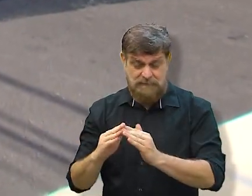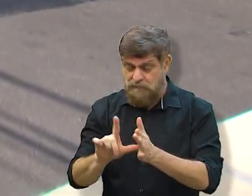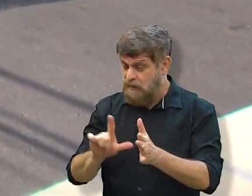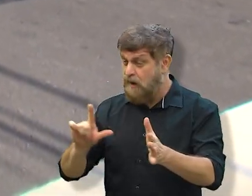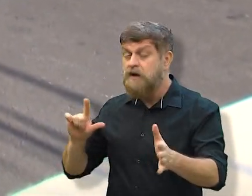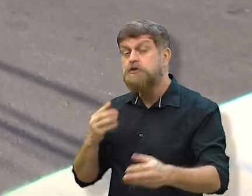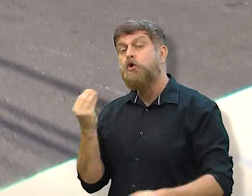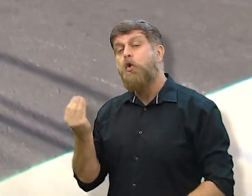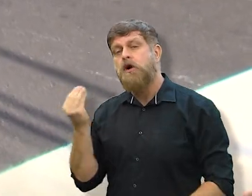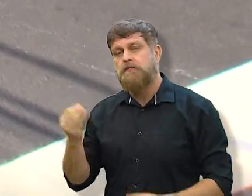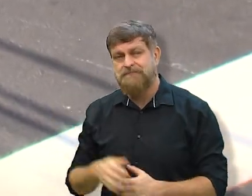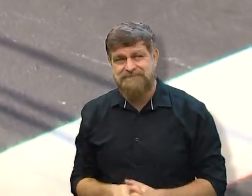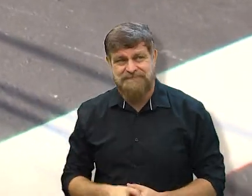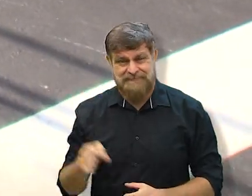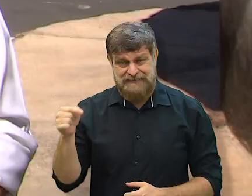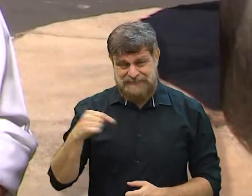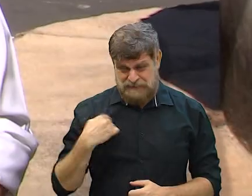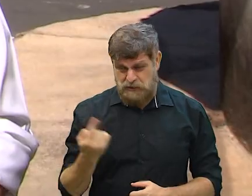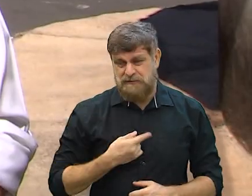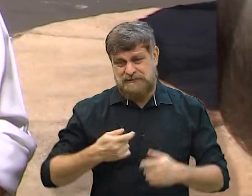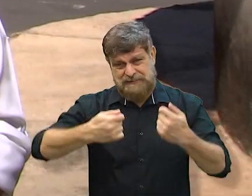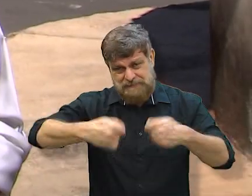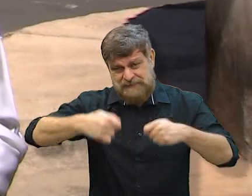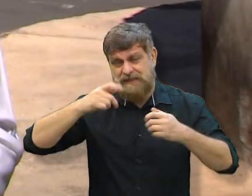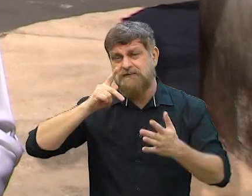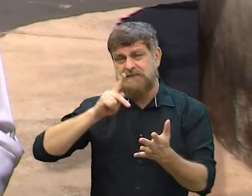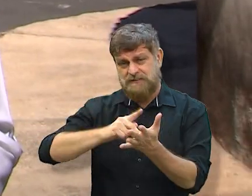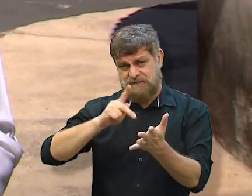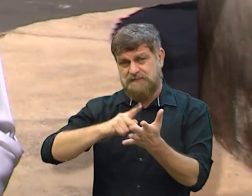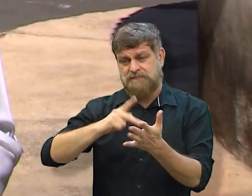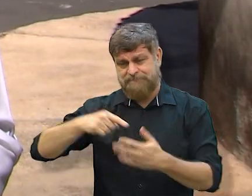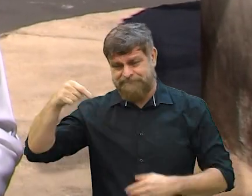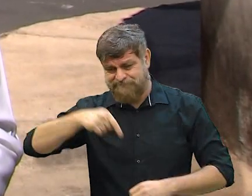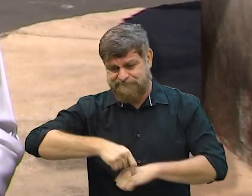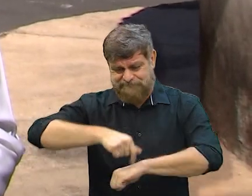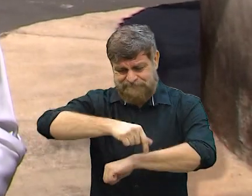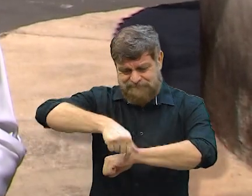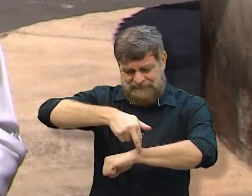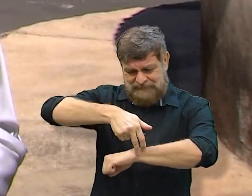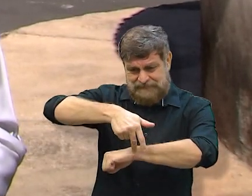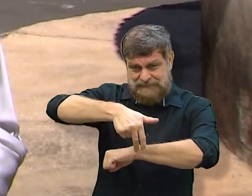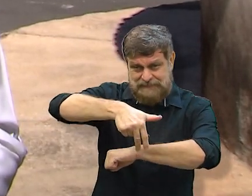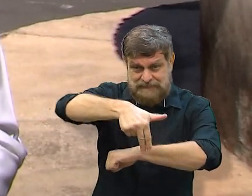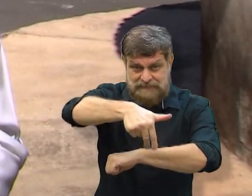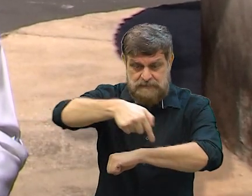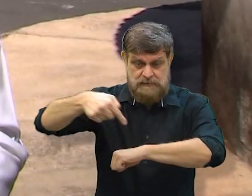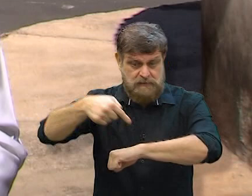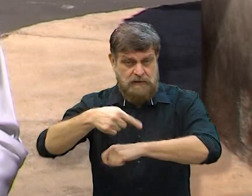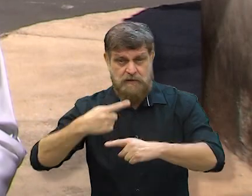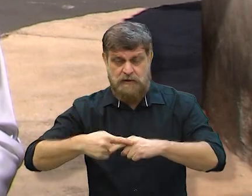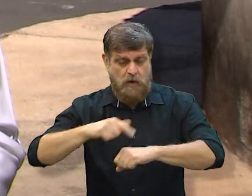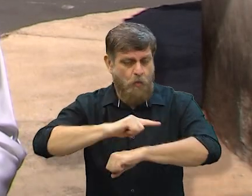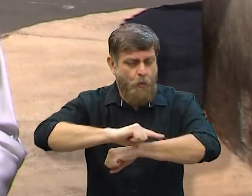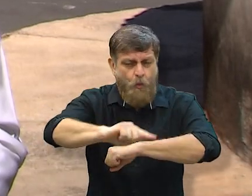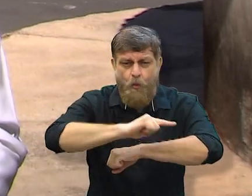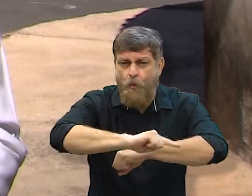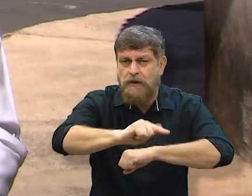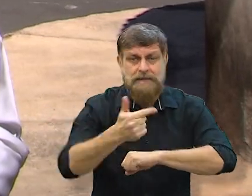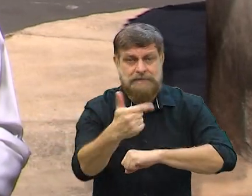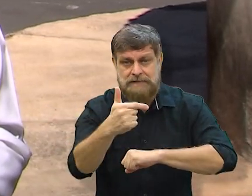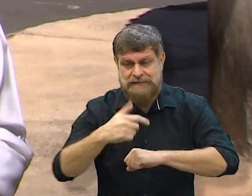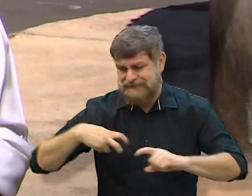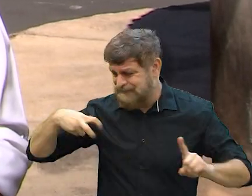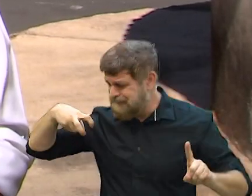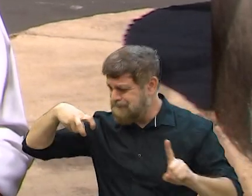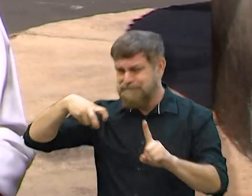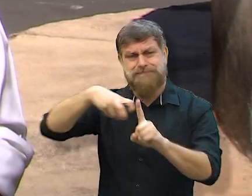conta como era antes da sinalização. Estávamos precisando mesmo desta sinalização, por causa que